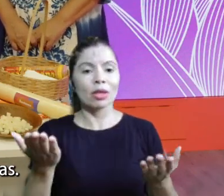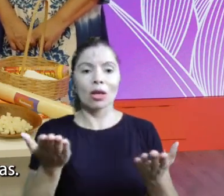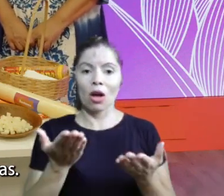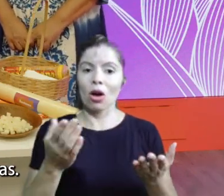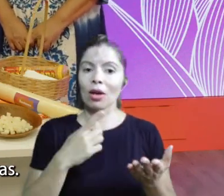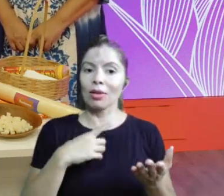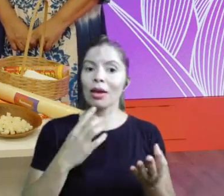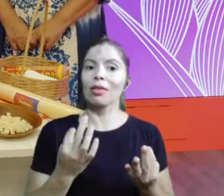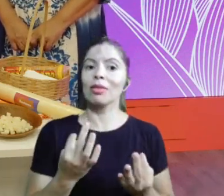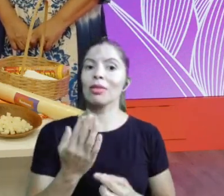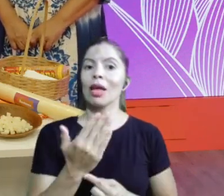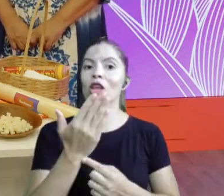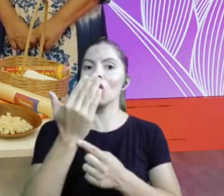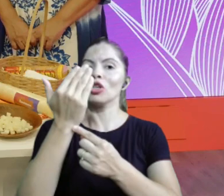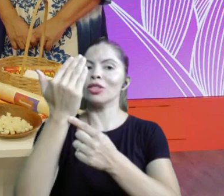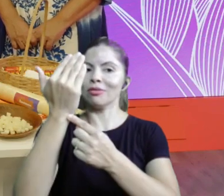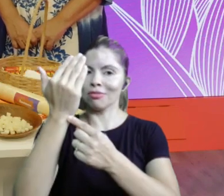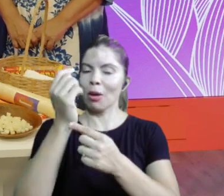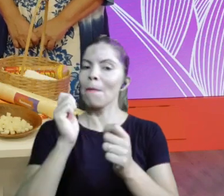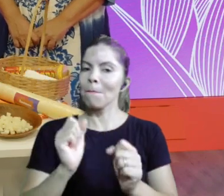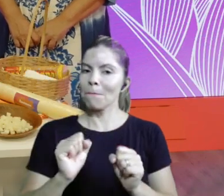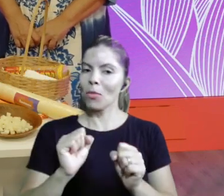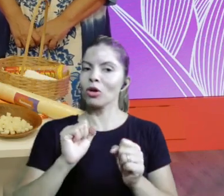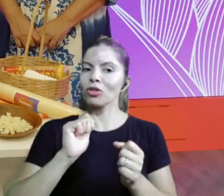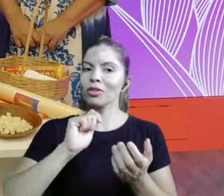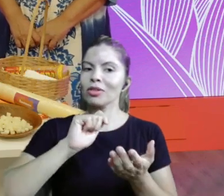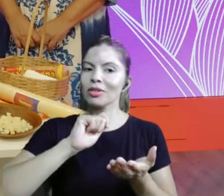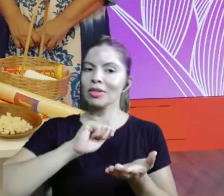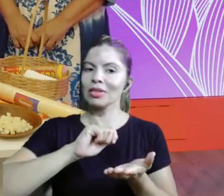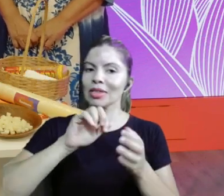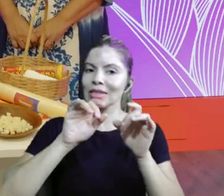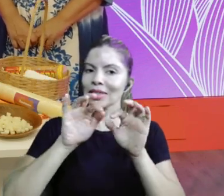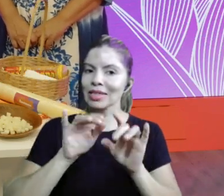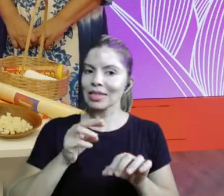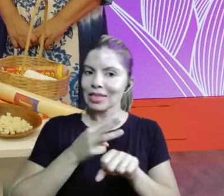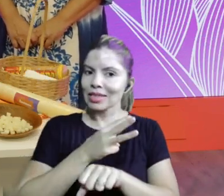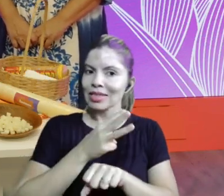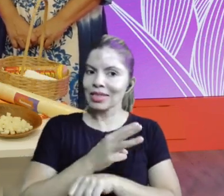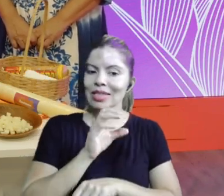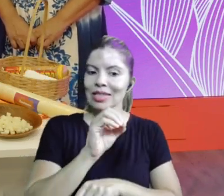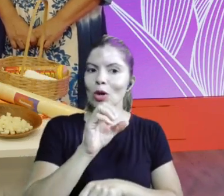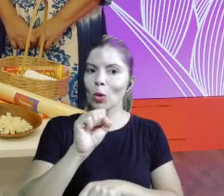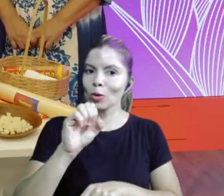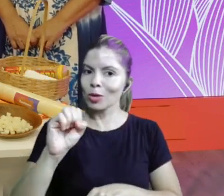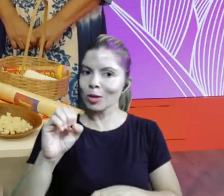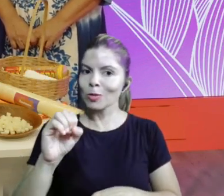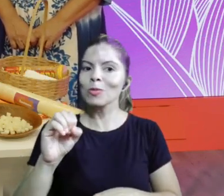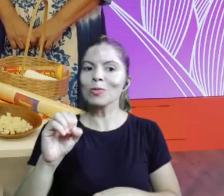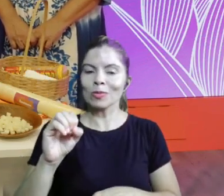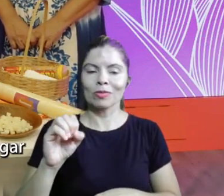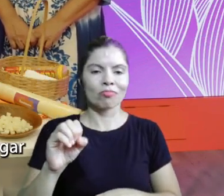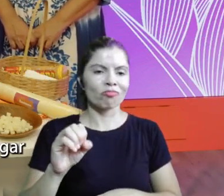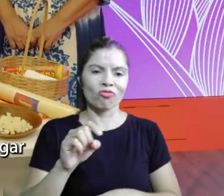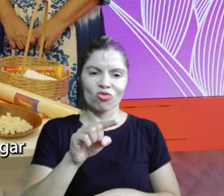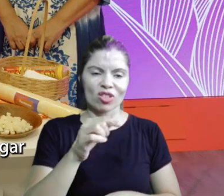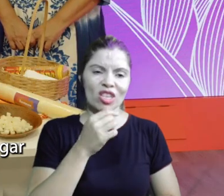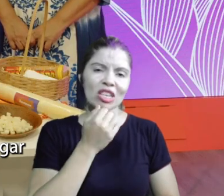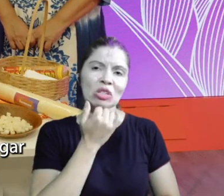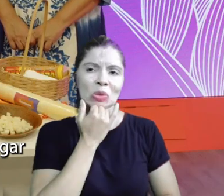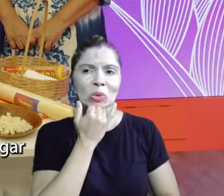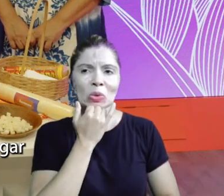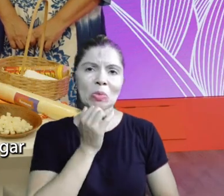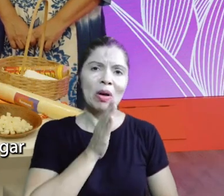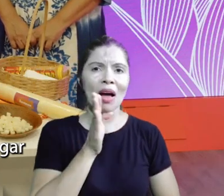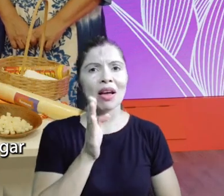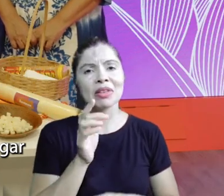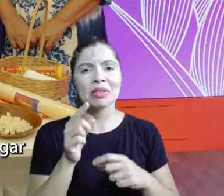e agora a gente tem aí a tecnologia a nosso favor você pode escrever pro 0800 via WhatsApp então não tem desculpa pra você chegar